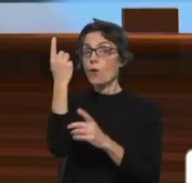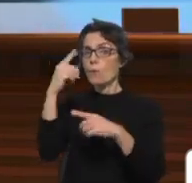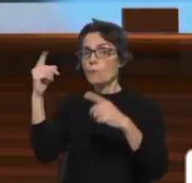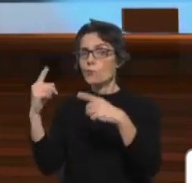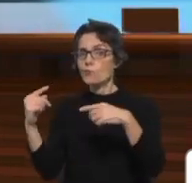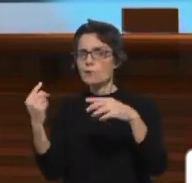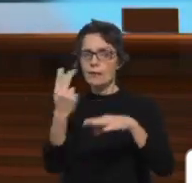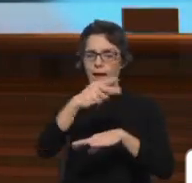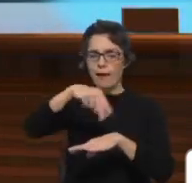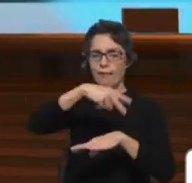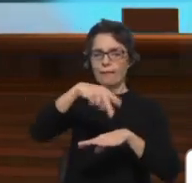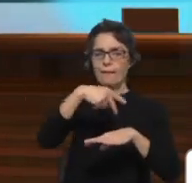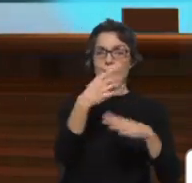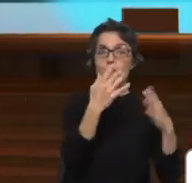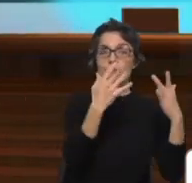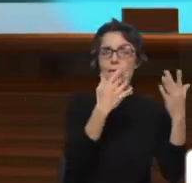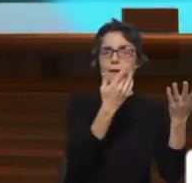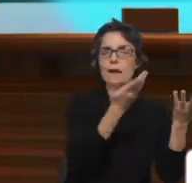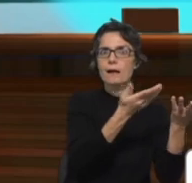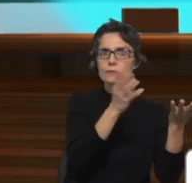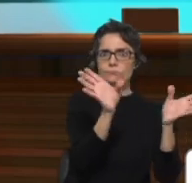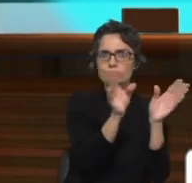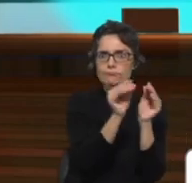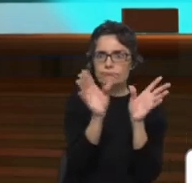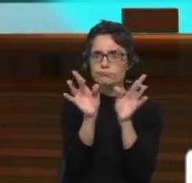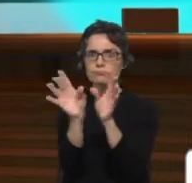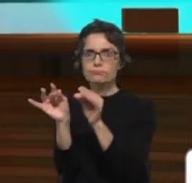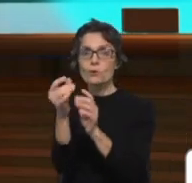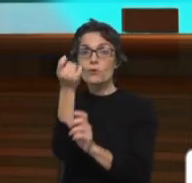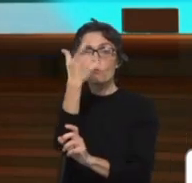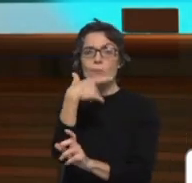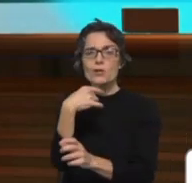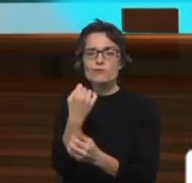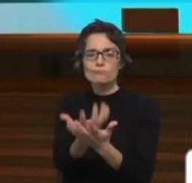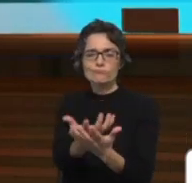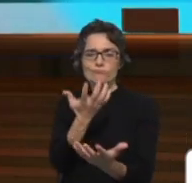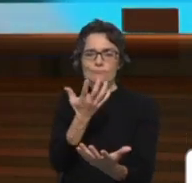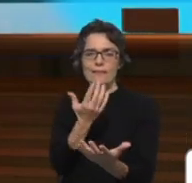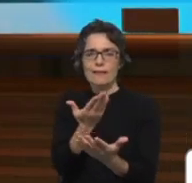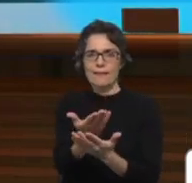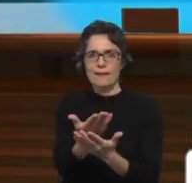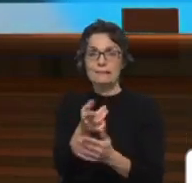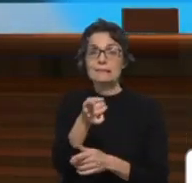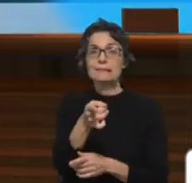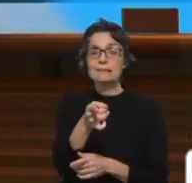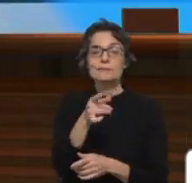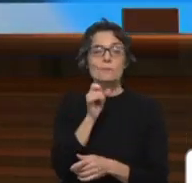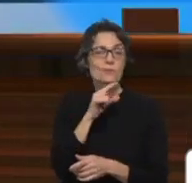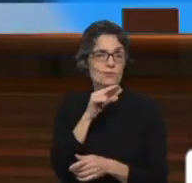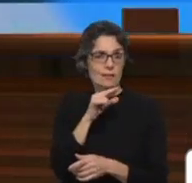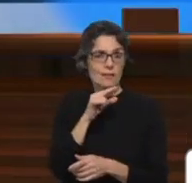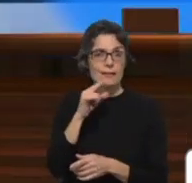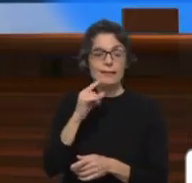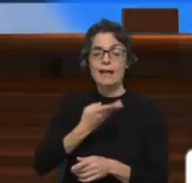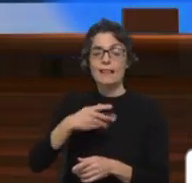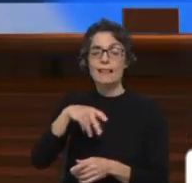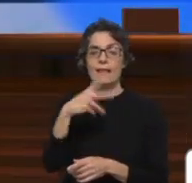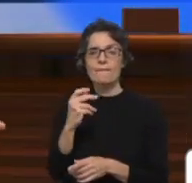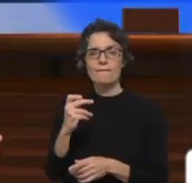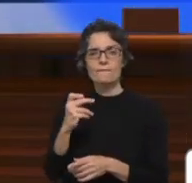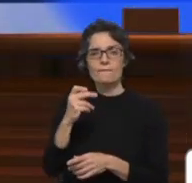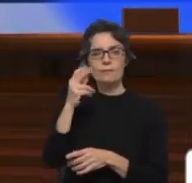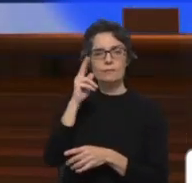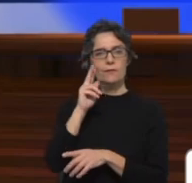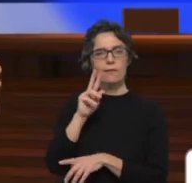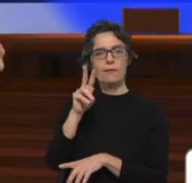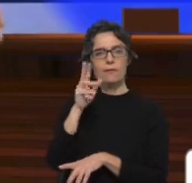a dança e a dramaturgia, apresentando as histórias de uma forma apelativa. Desse modo, os Devas poderiam desfrutar de uma